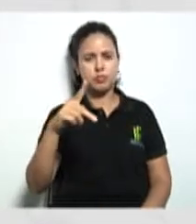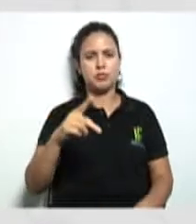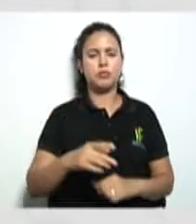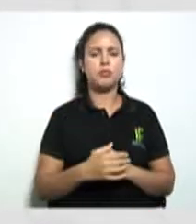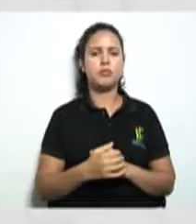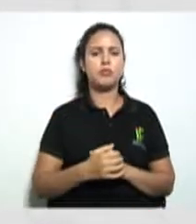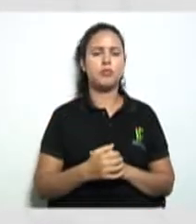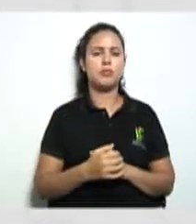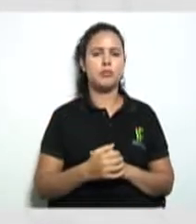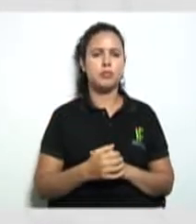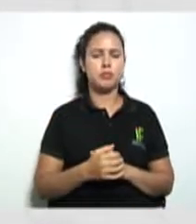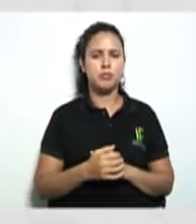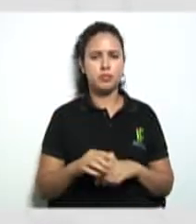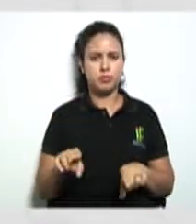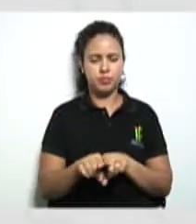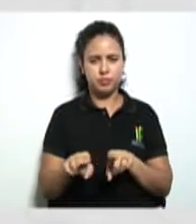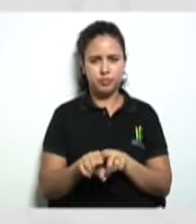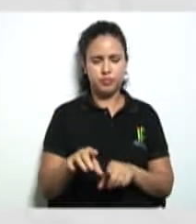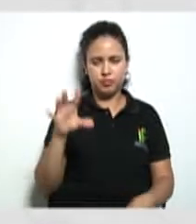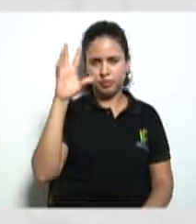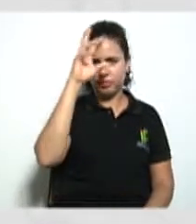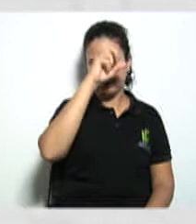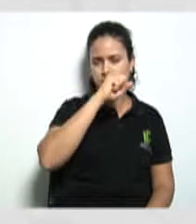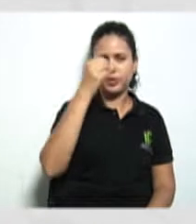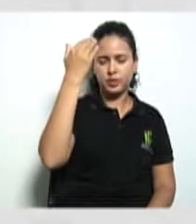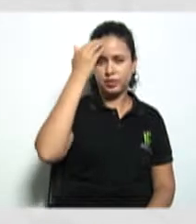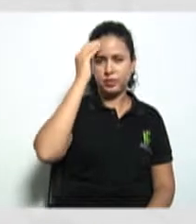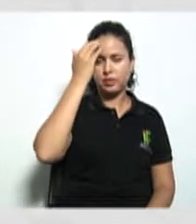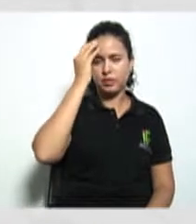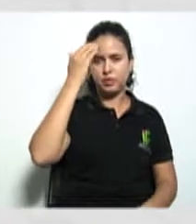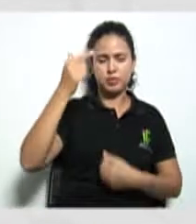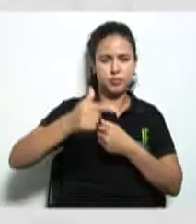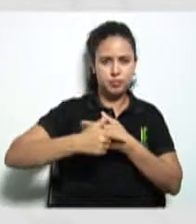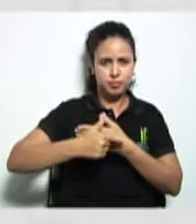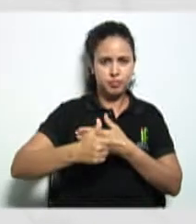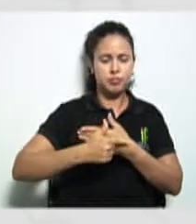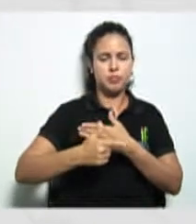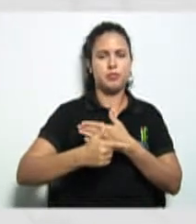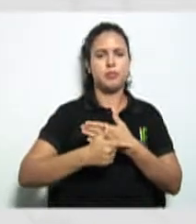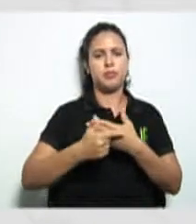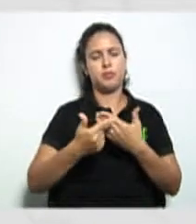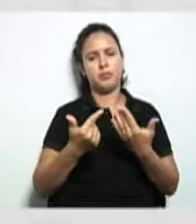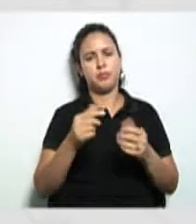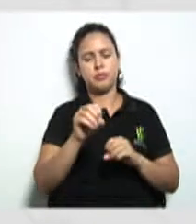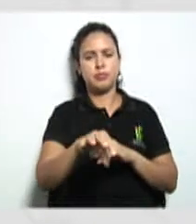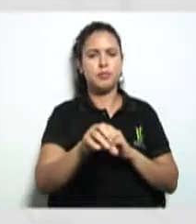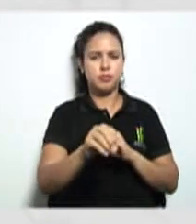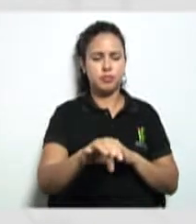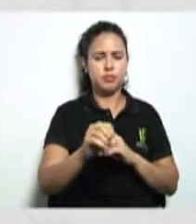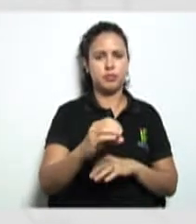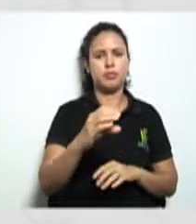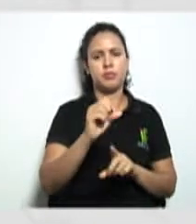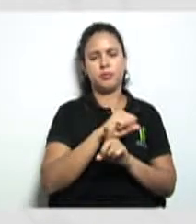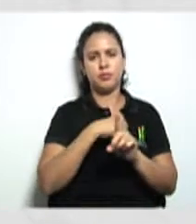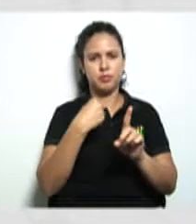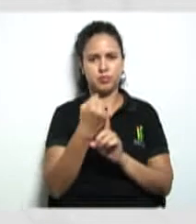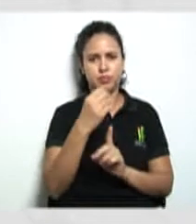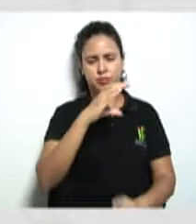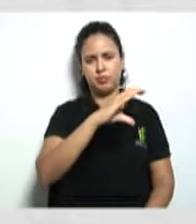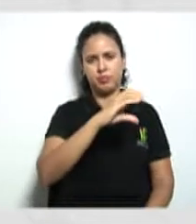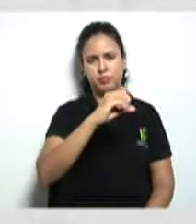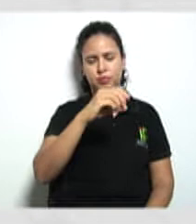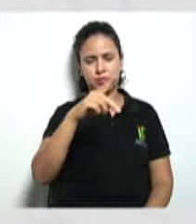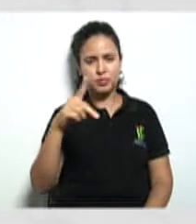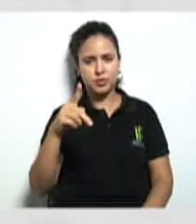Ainda vamos aprender a entender o papel da educação na constituição das sociedades cooperativistas e pontuar os aspectos